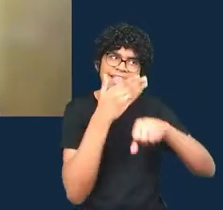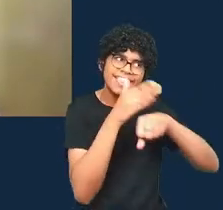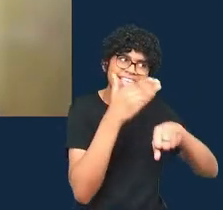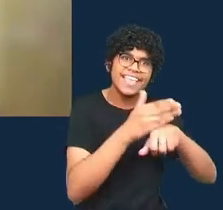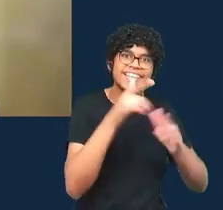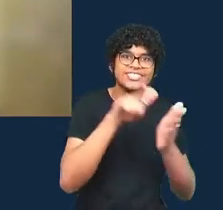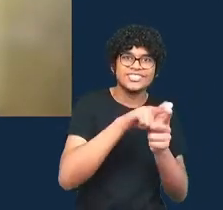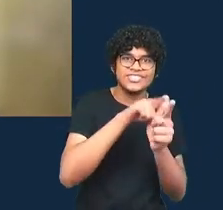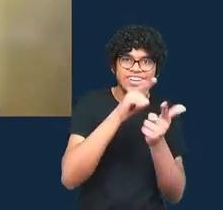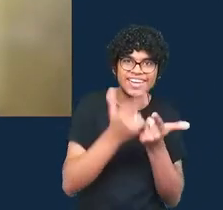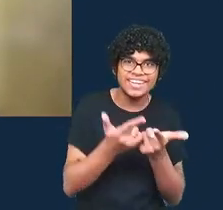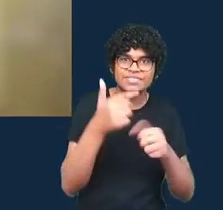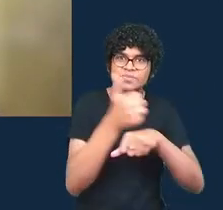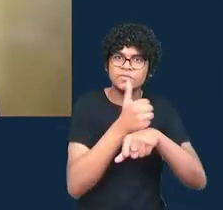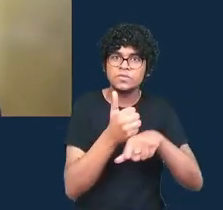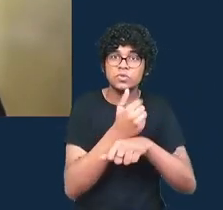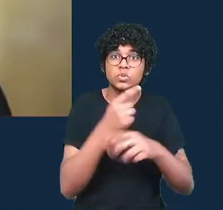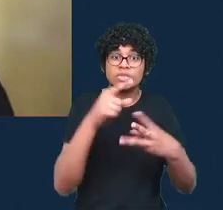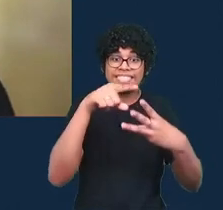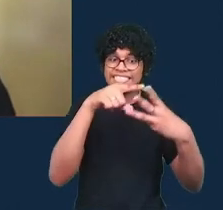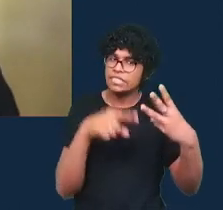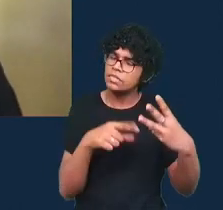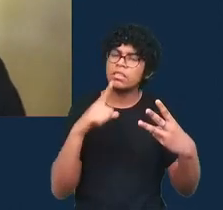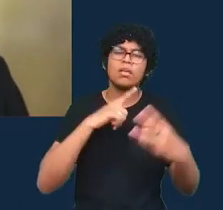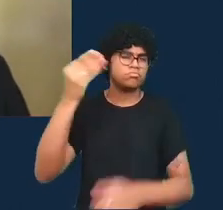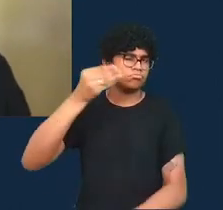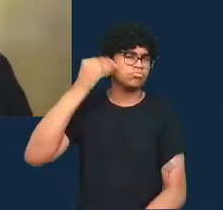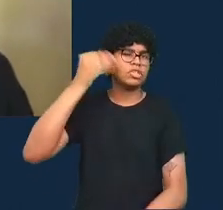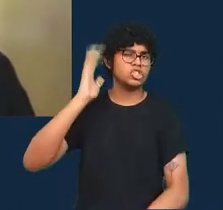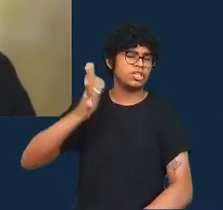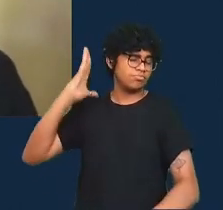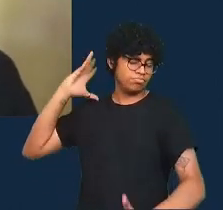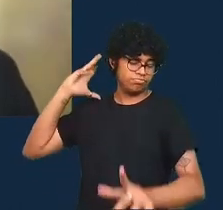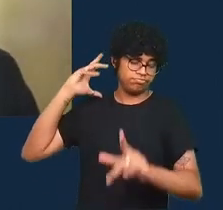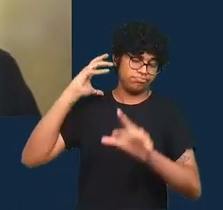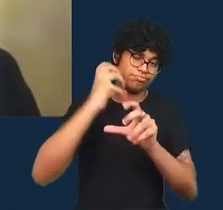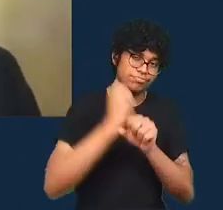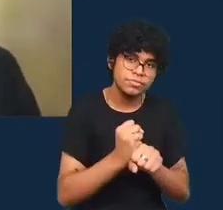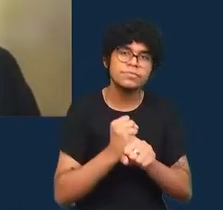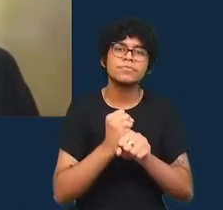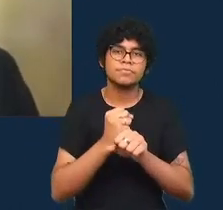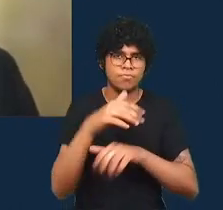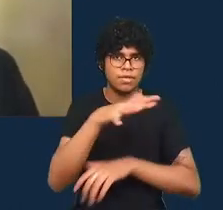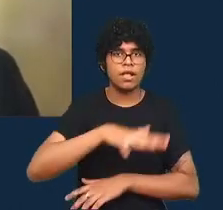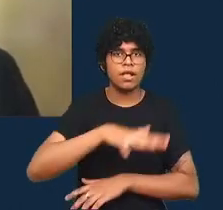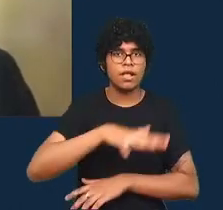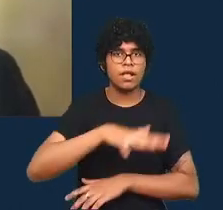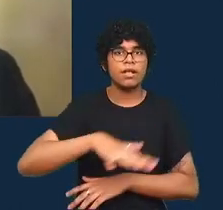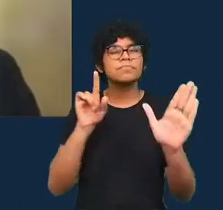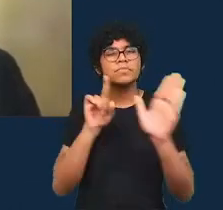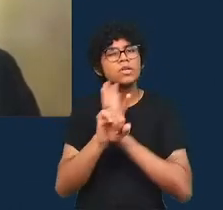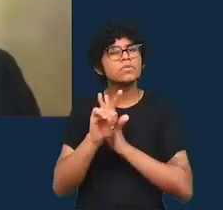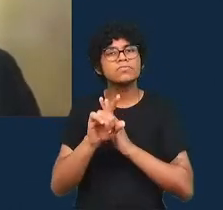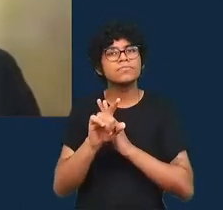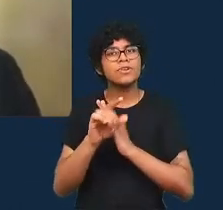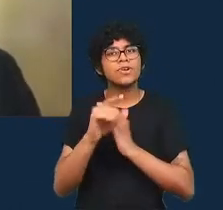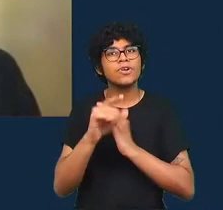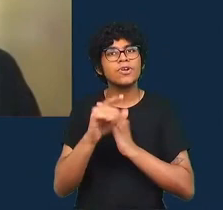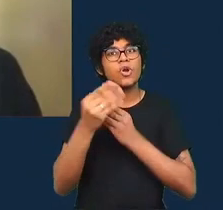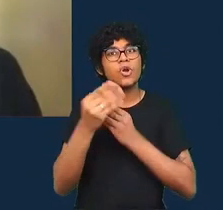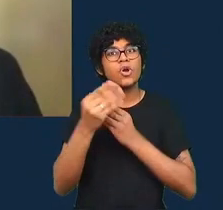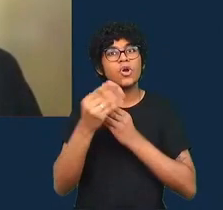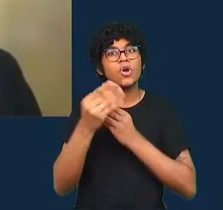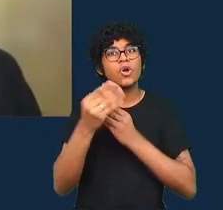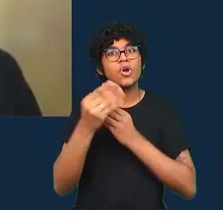uma vasta experiência nessa área então eu pergunto a vocês quais foram as principais mudanças que vocês têm visto na